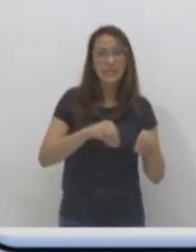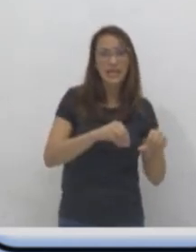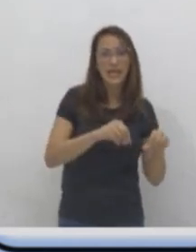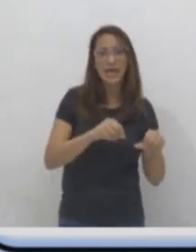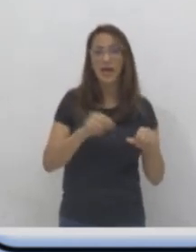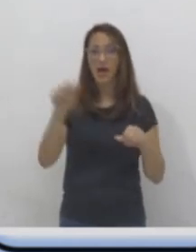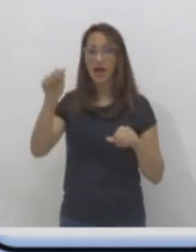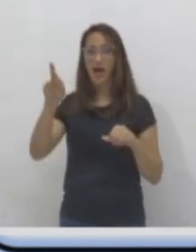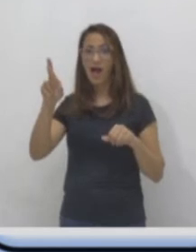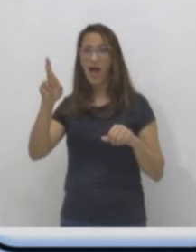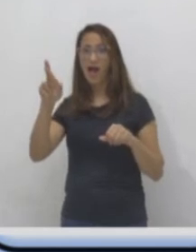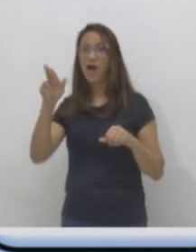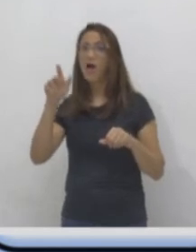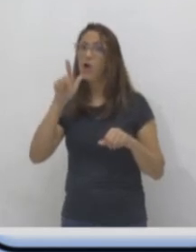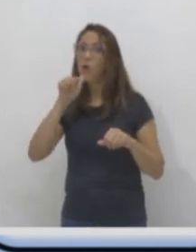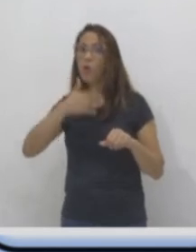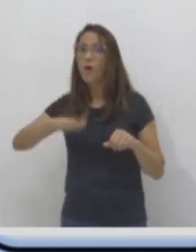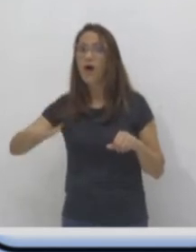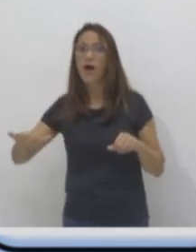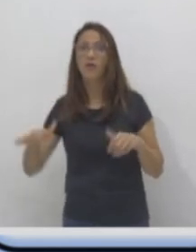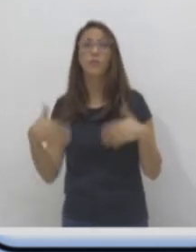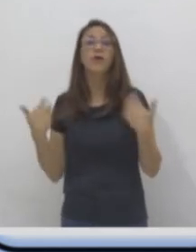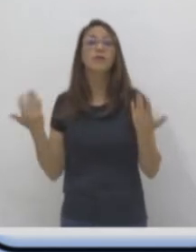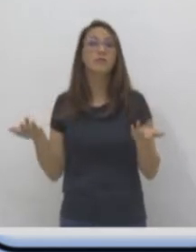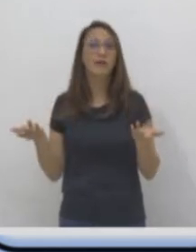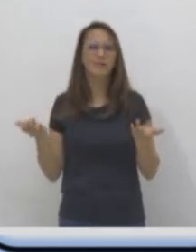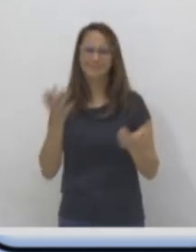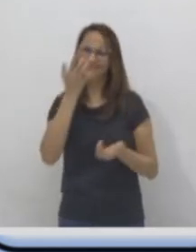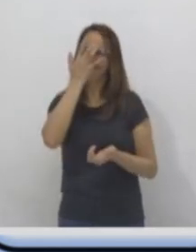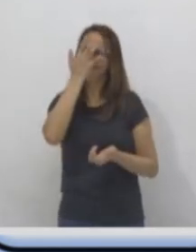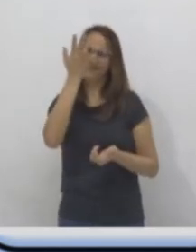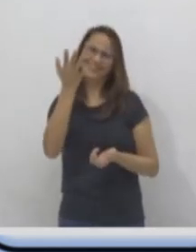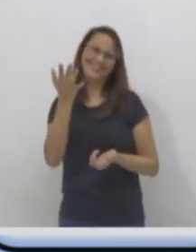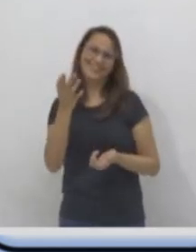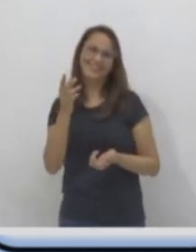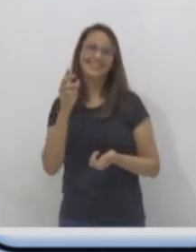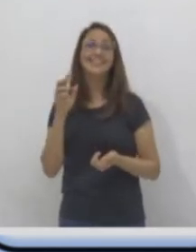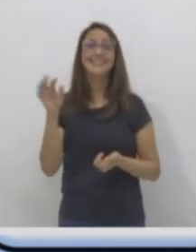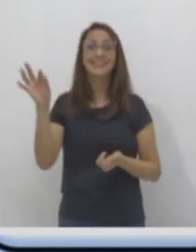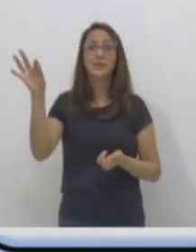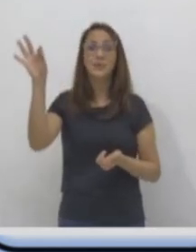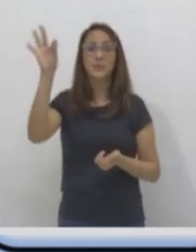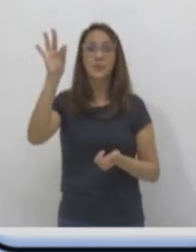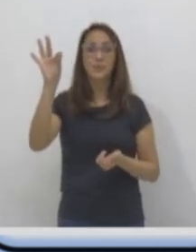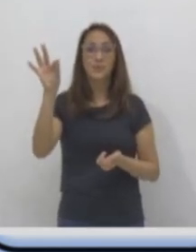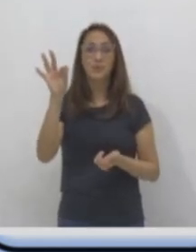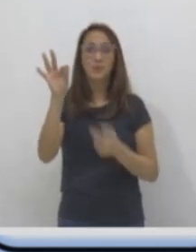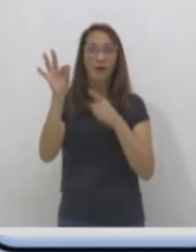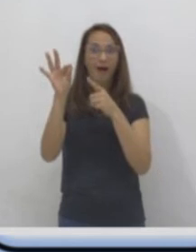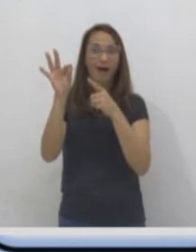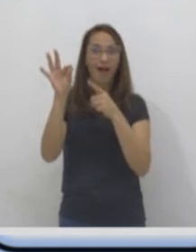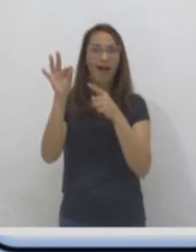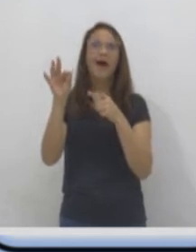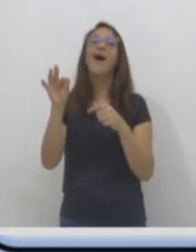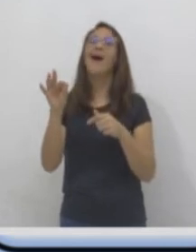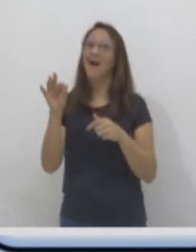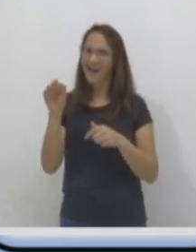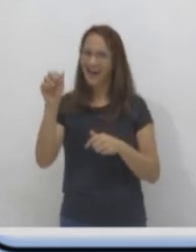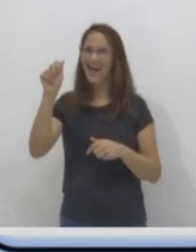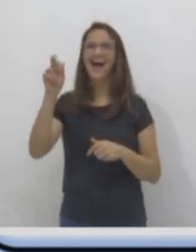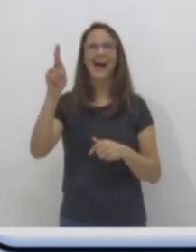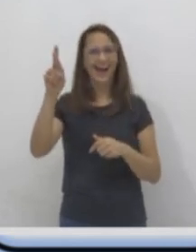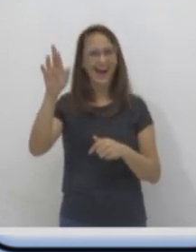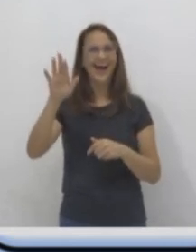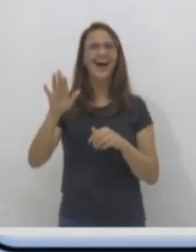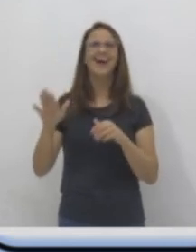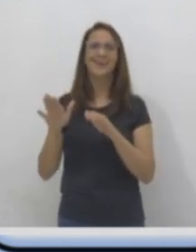Ah, essa é fácil, né? Eu sei que essa é fácil, porque a abelha, ela voa e ela se desloca pelo ar. E